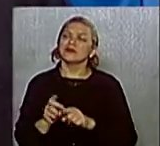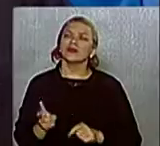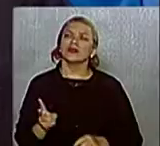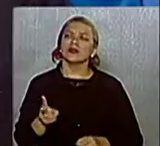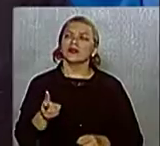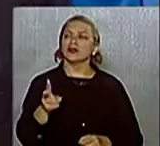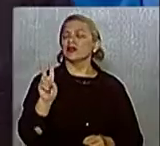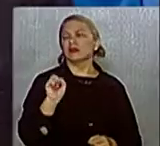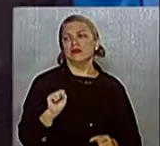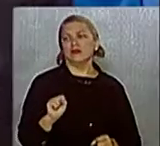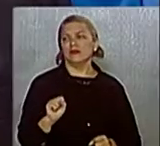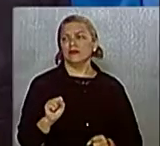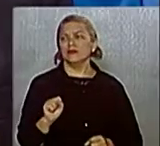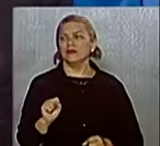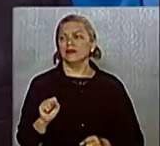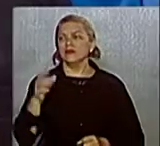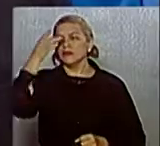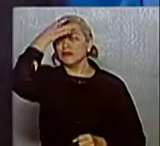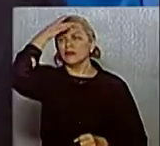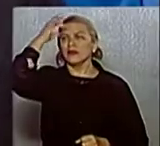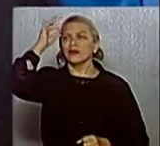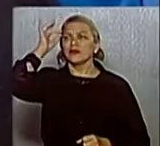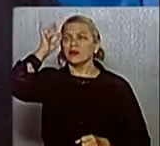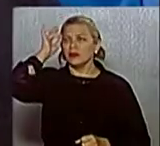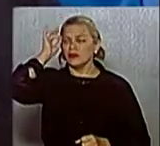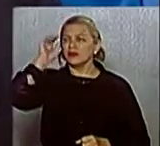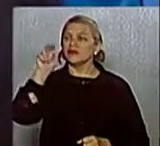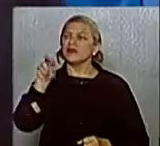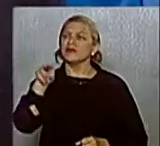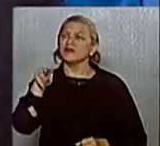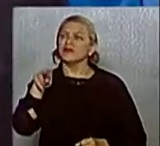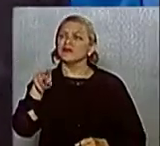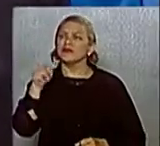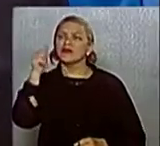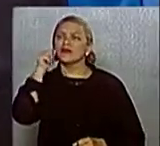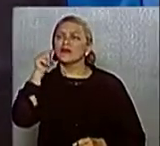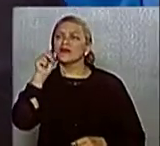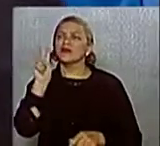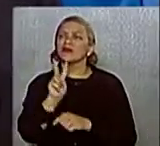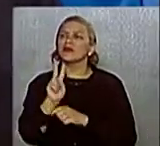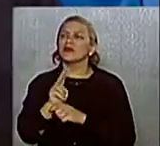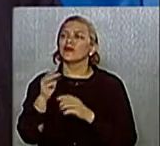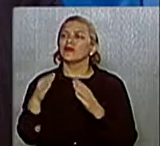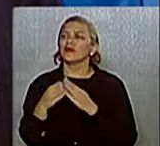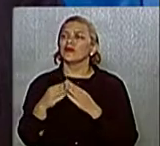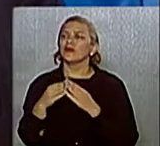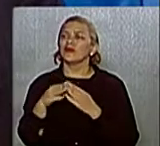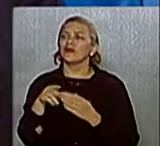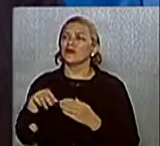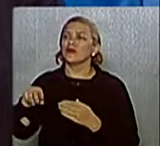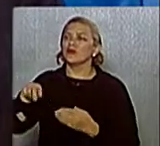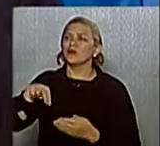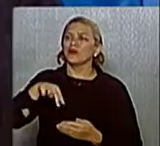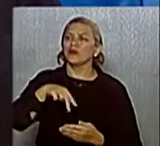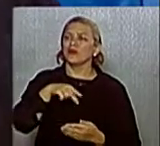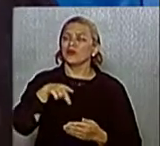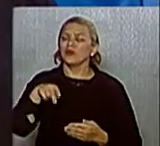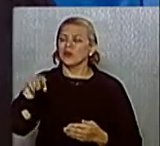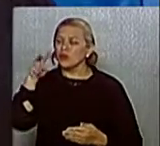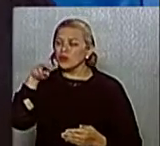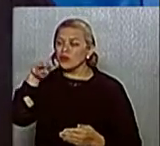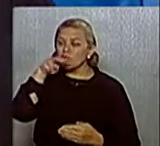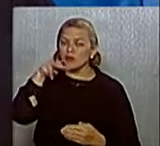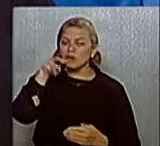É a dinâmica. Aliás, ser prefeito é como ser a dona de casa. Se ela der uma volta em torno de casa, ela vai ver que tem um monte de